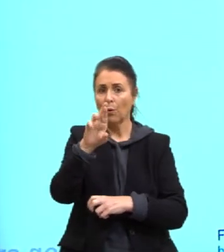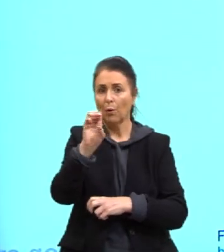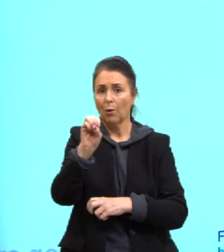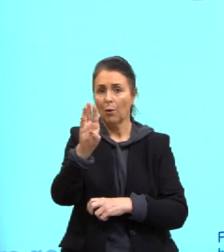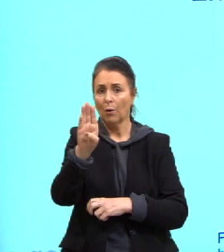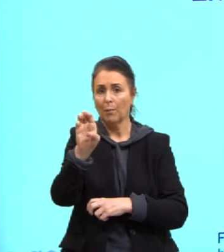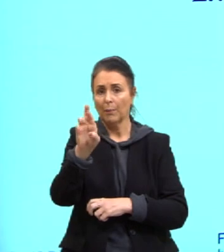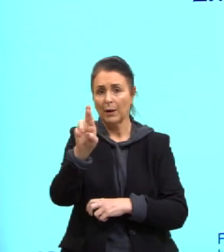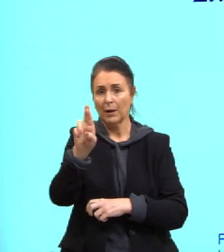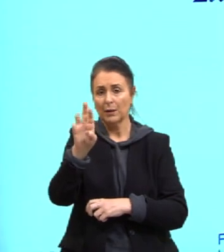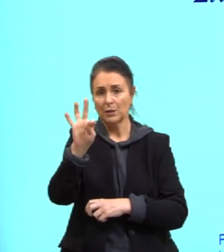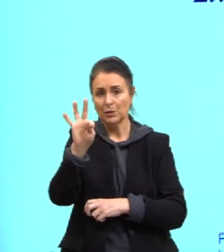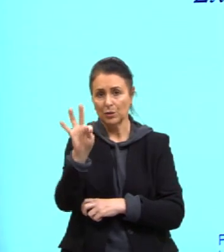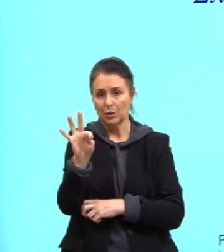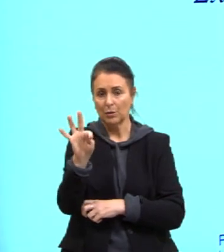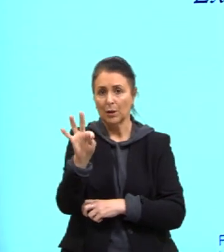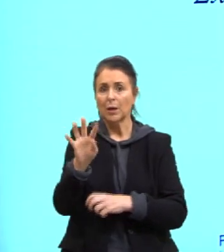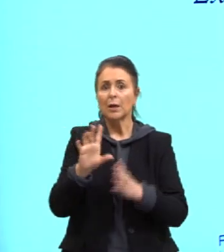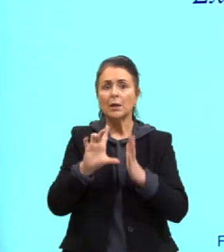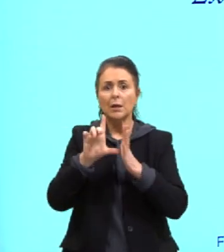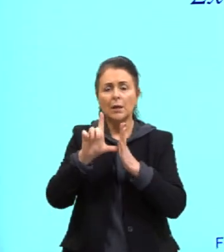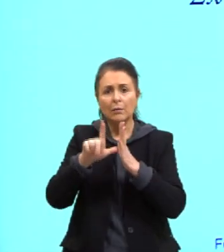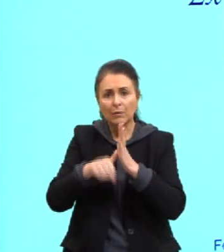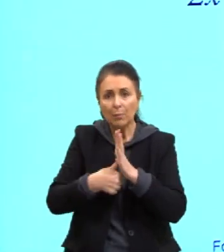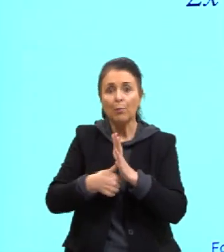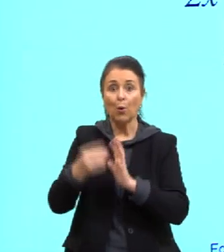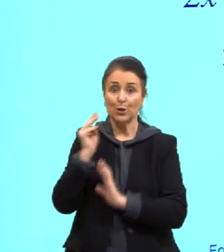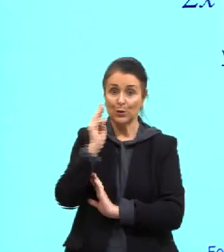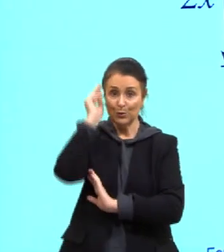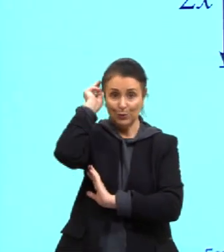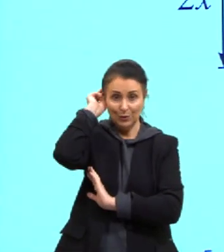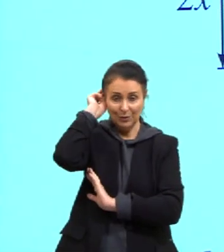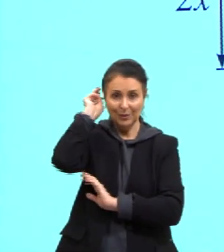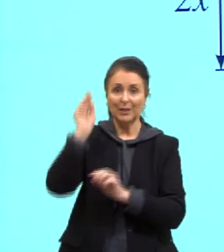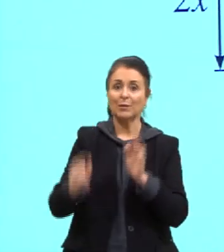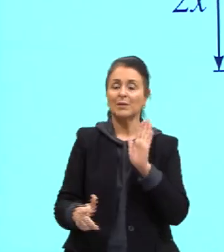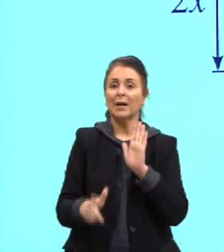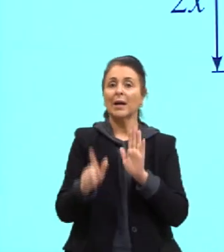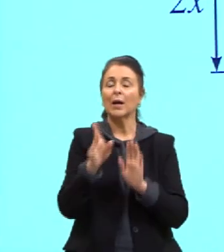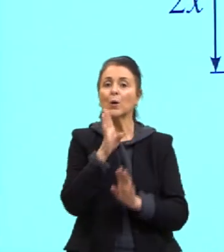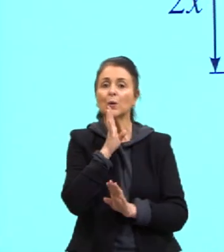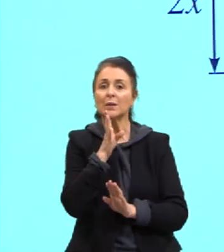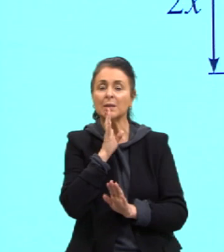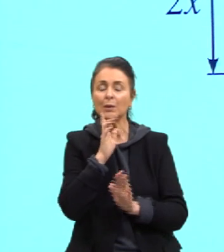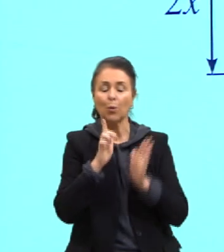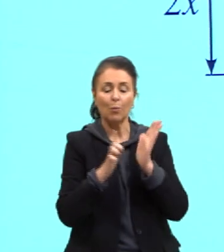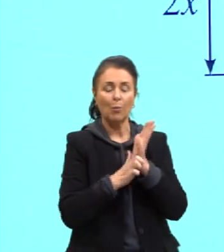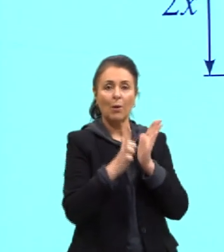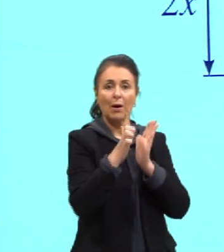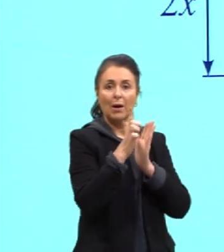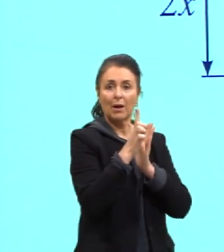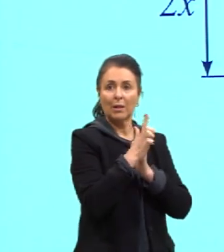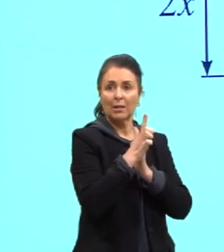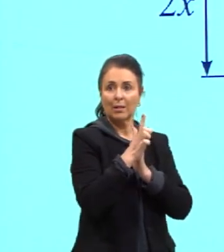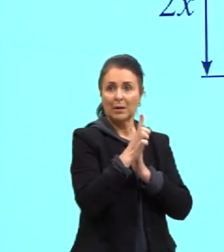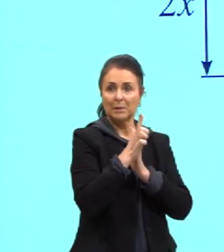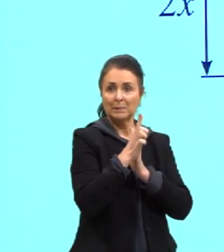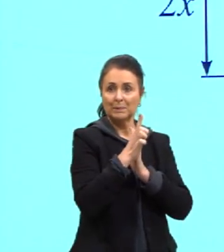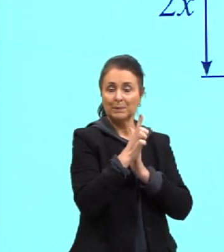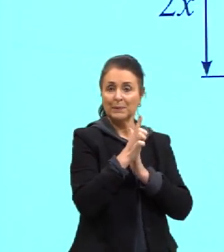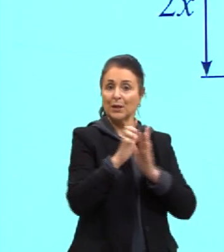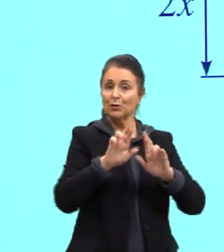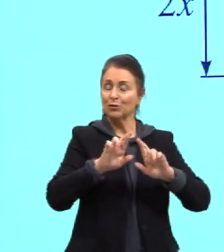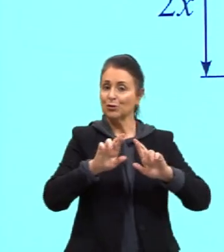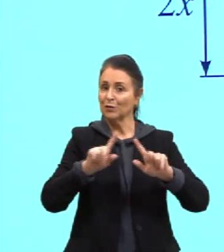um contemporâneo de Isaac Newton. É conhecida, então, como a Lady Hooke. Esse é o nome mais popular dessa relação aqui da força